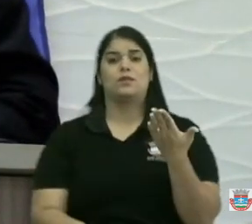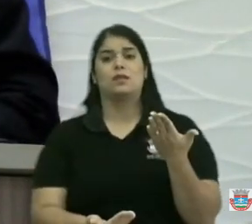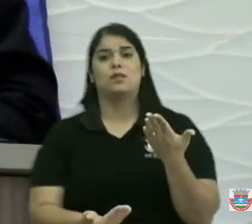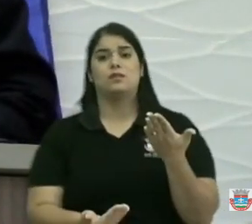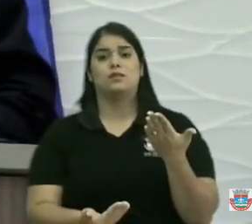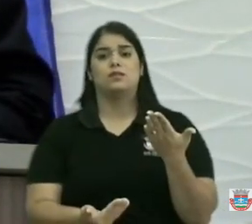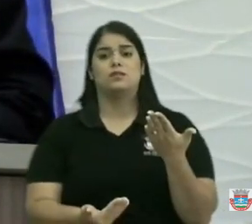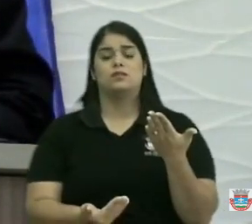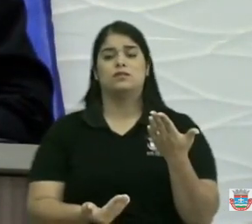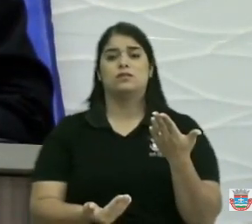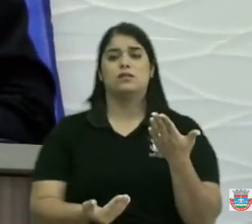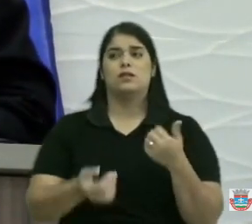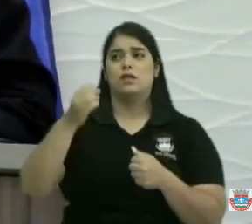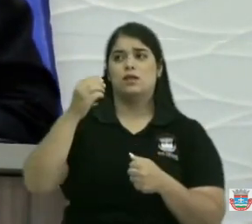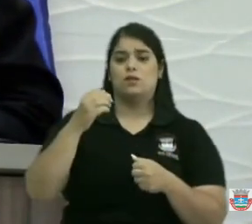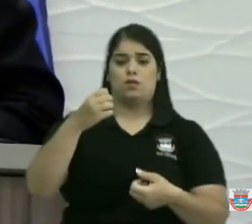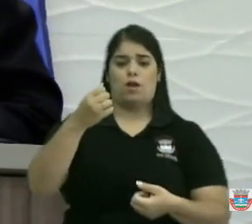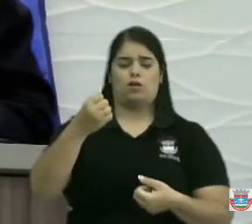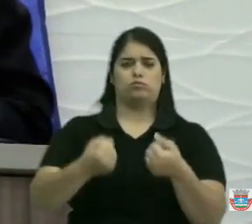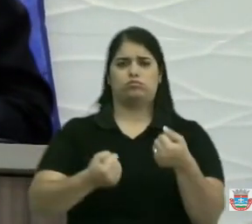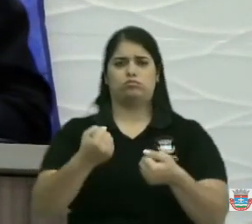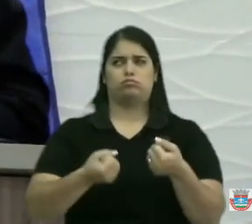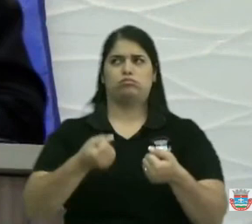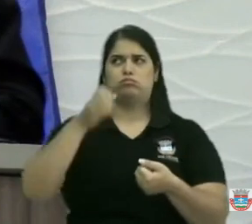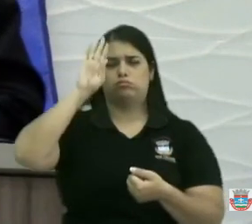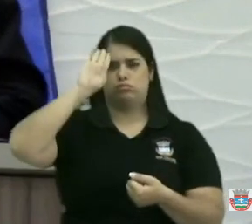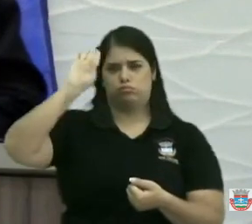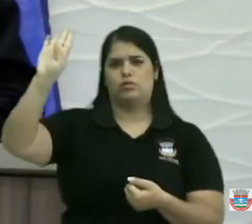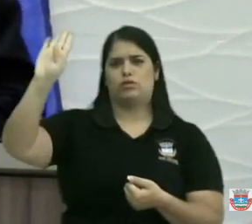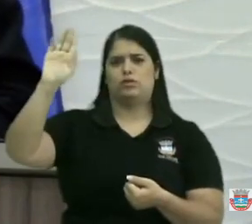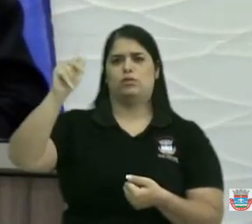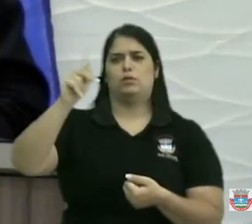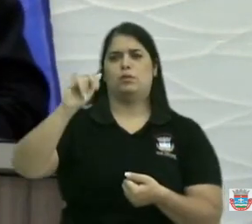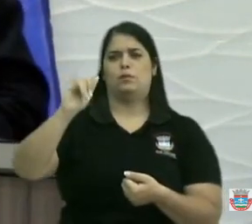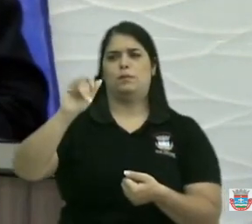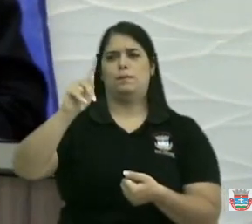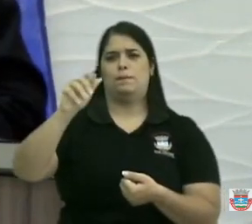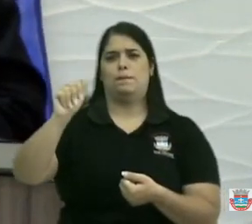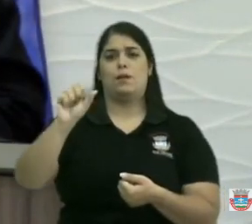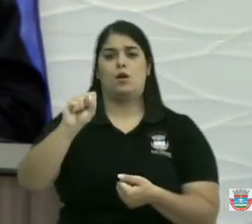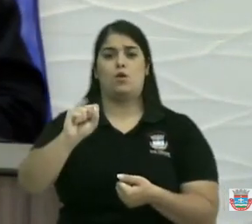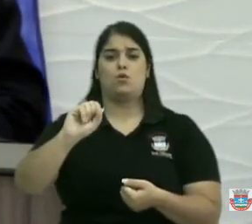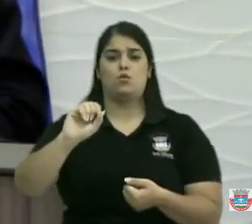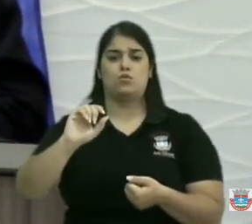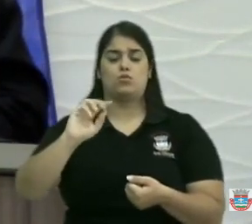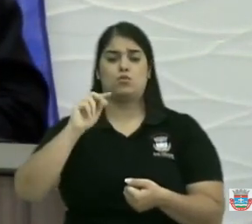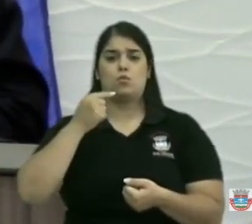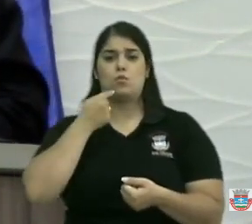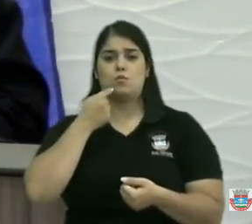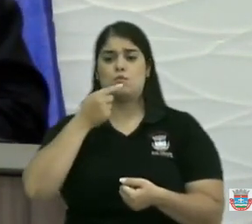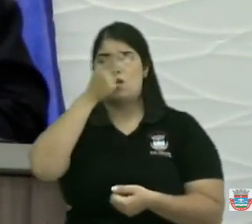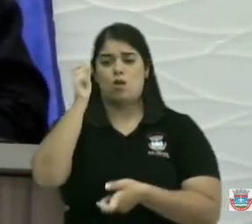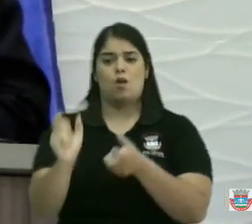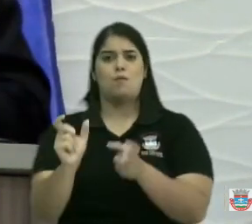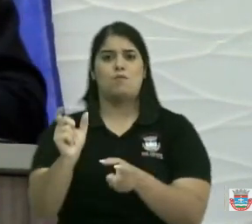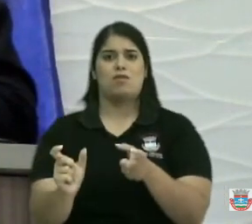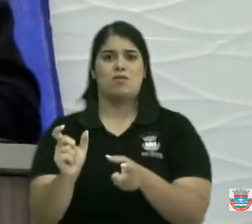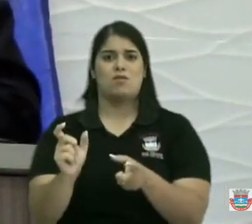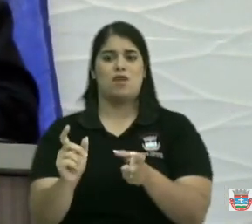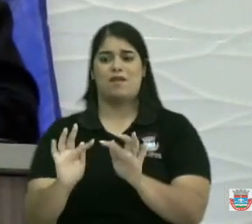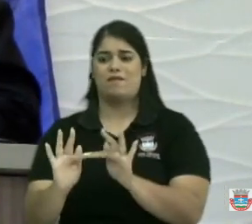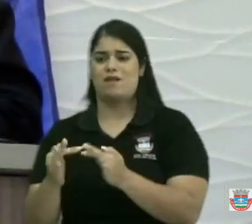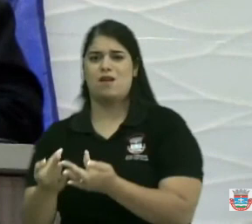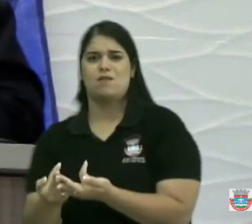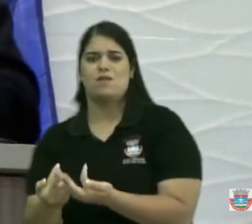a operação carro pipa que 8 mil famílias 8 mil pessoas ficaram sem